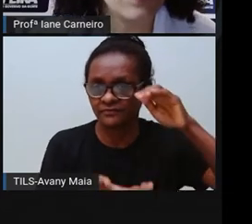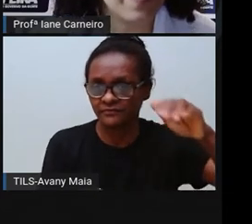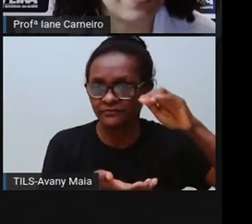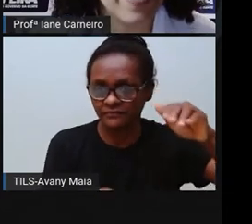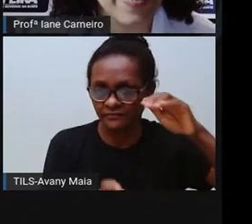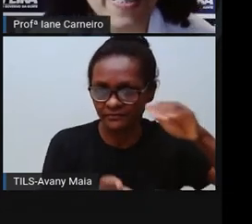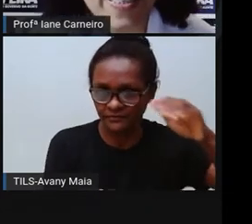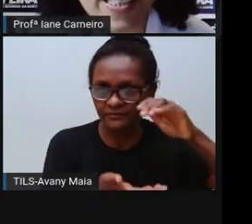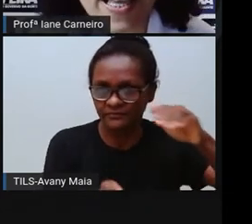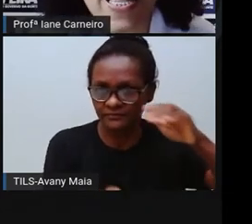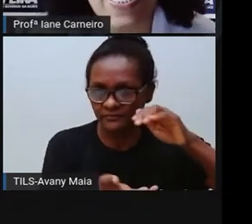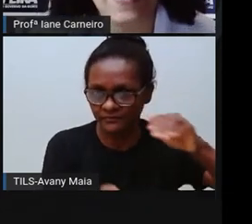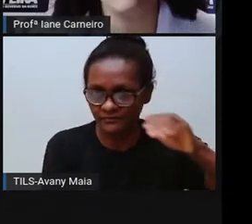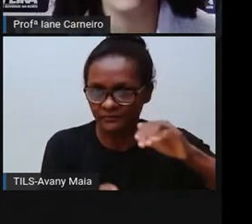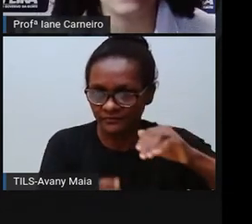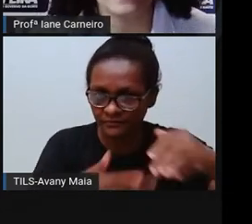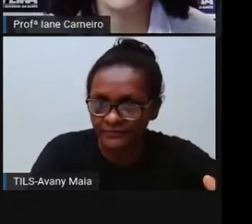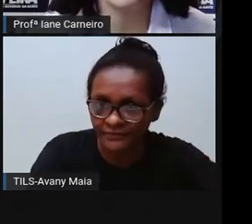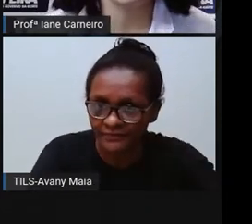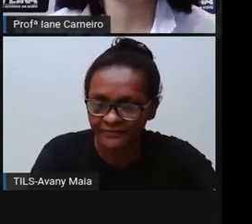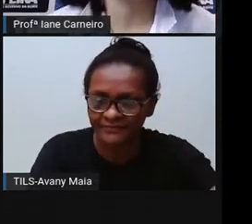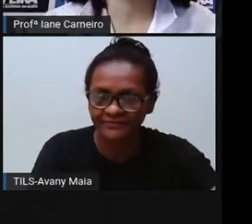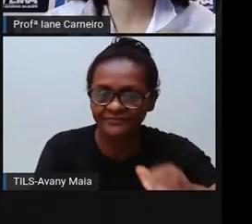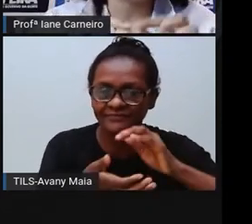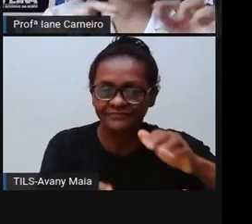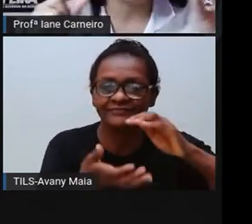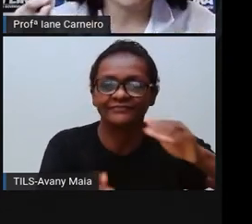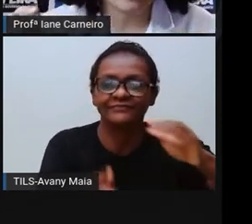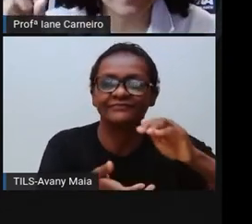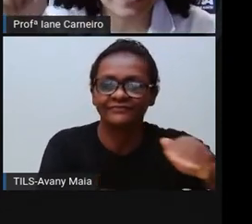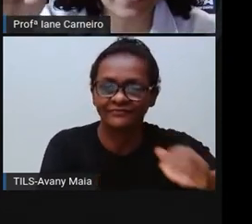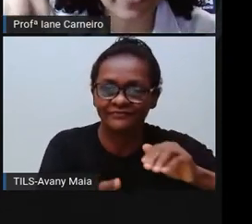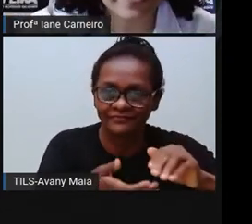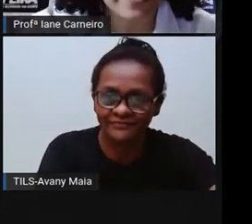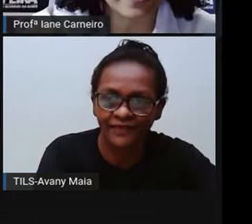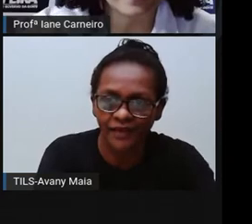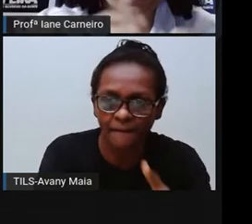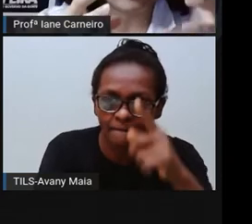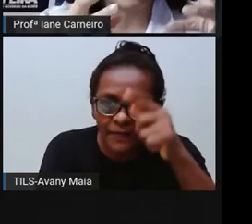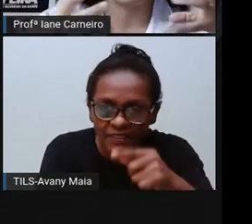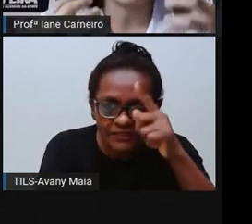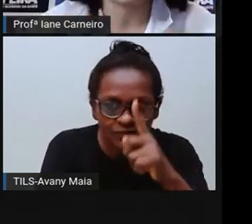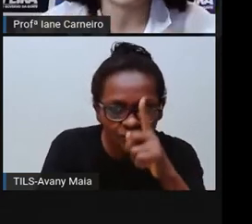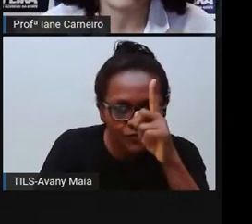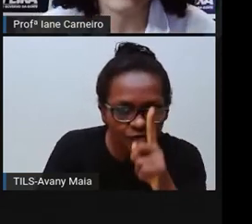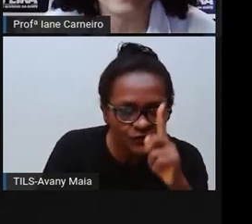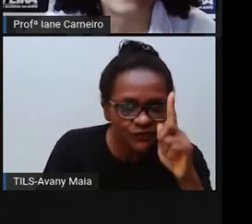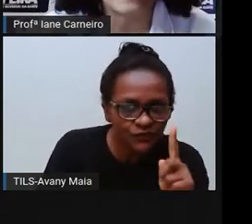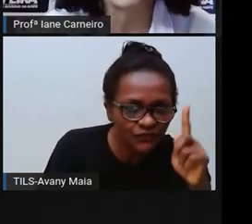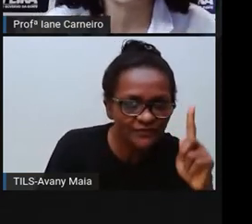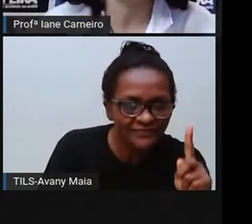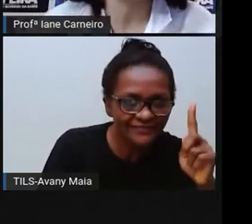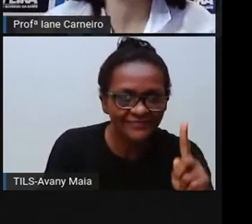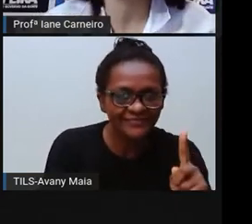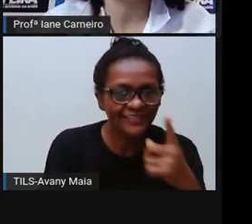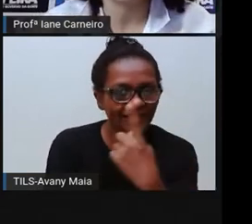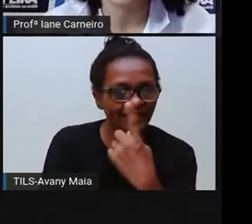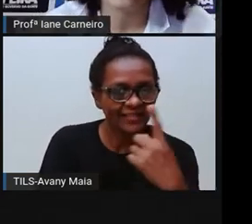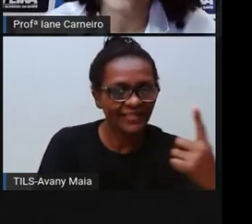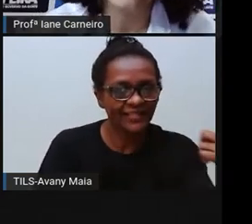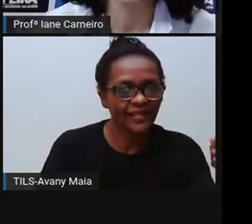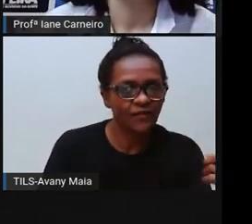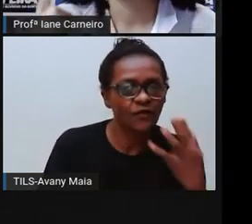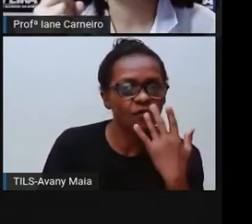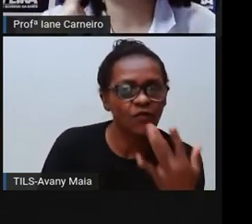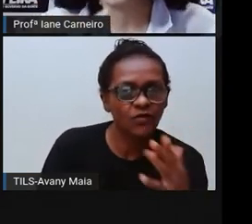brincaram de pega-varetas? É bem legal. Tem uns palitinhos dentro desse vazinho, né? E cada palitinho tem uma